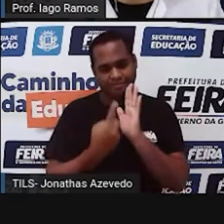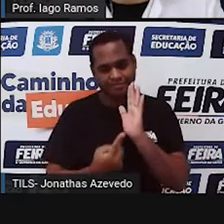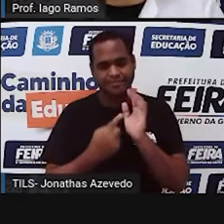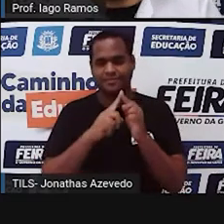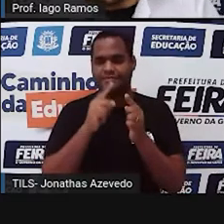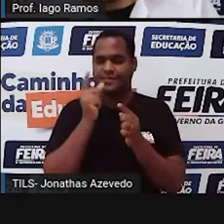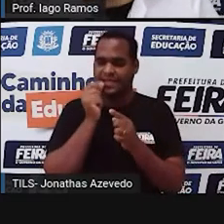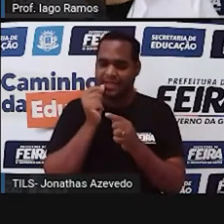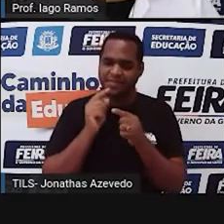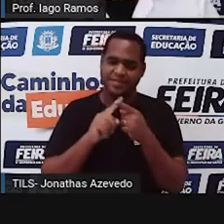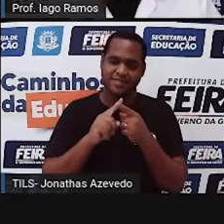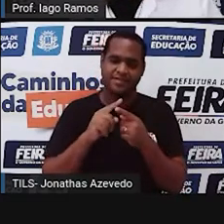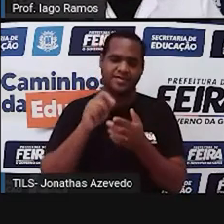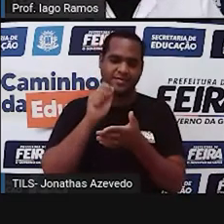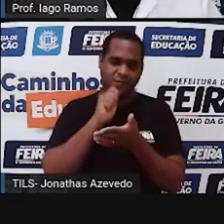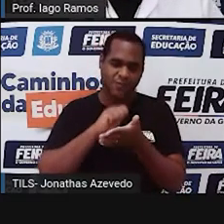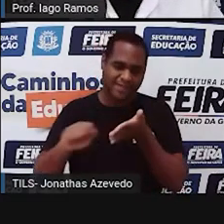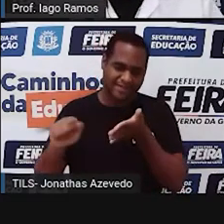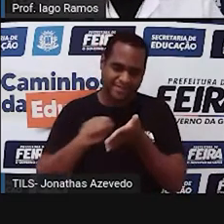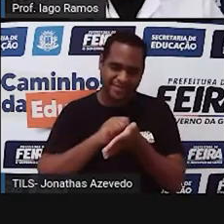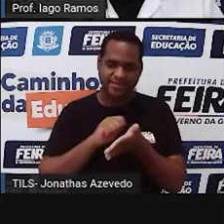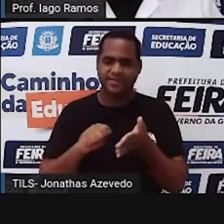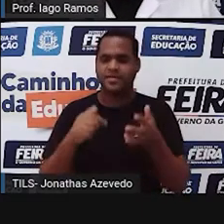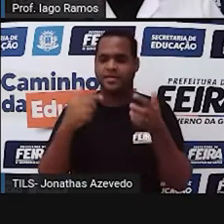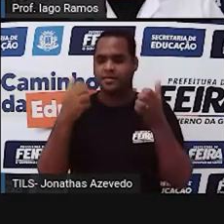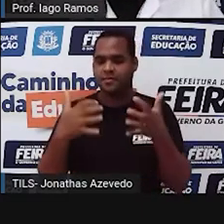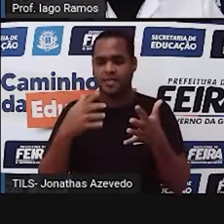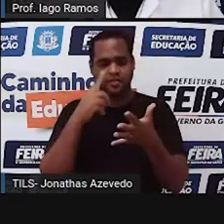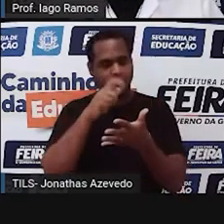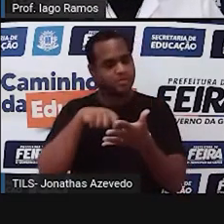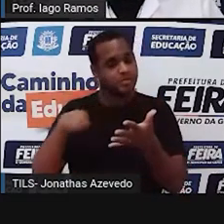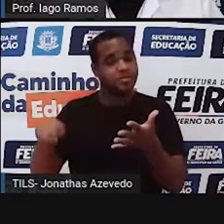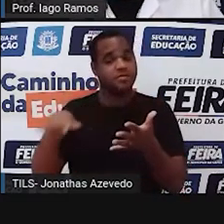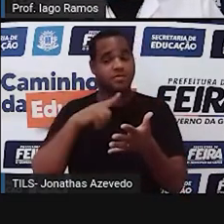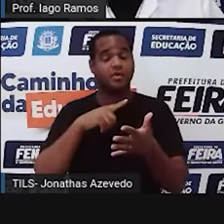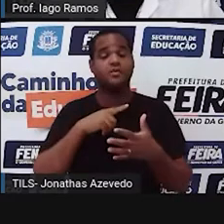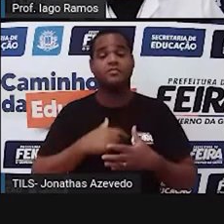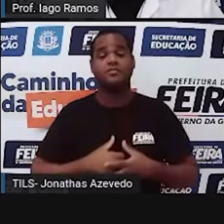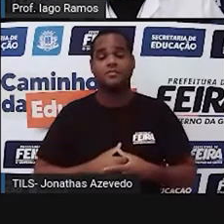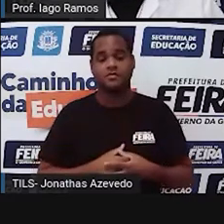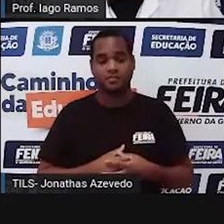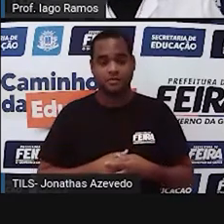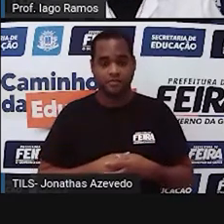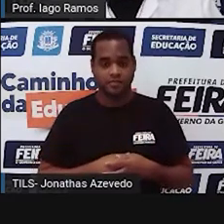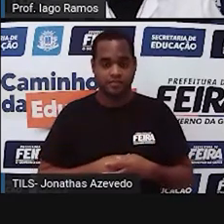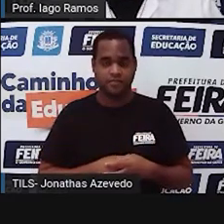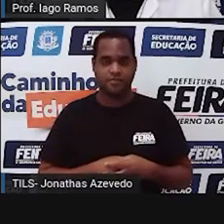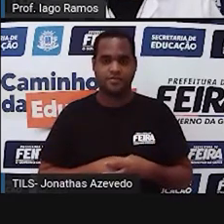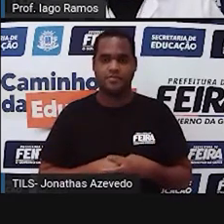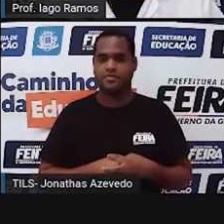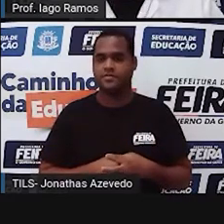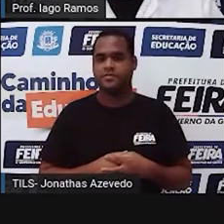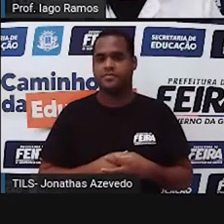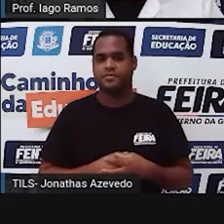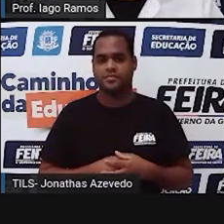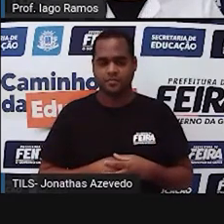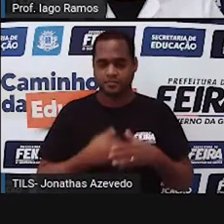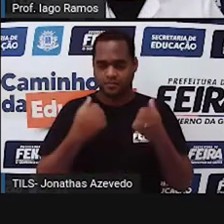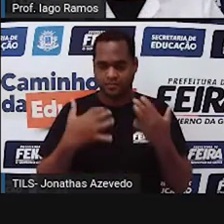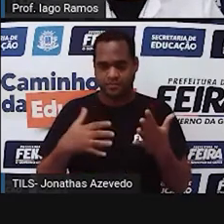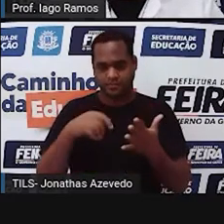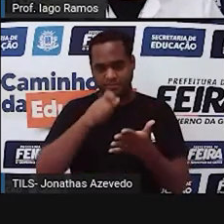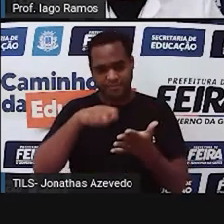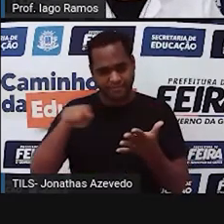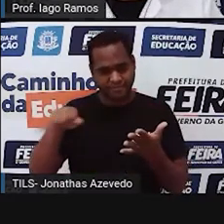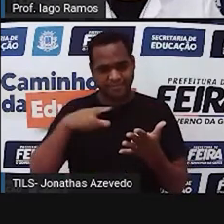lápis, é ter a borracha, tá bom? Para ir fazendo suas anotações, certo? E aí, a gente vai registrando isso e